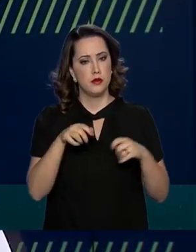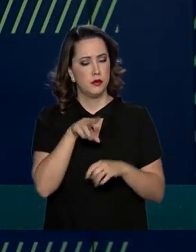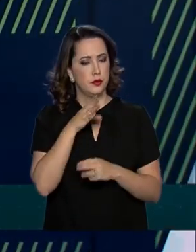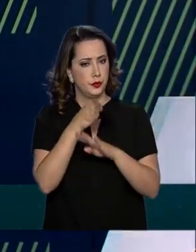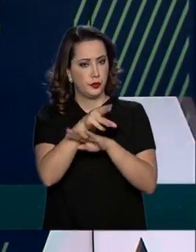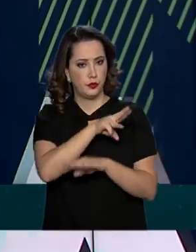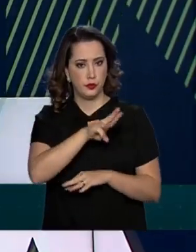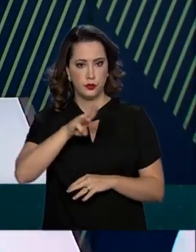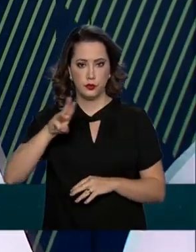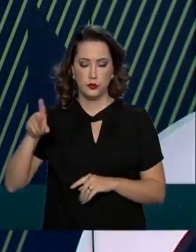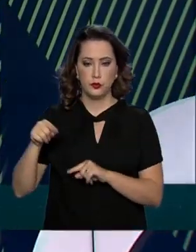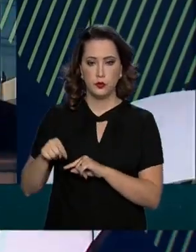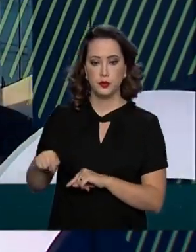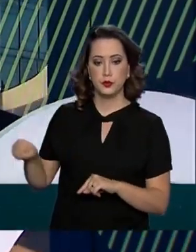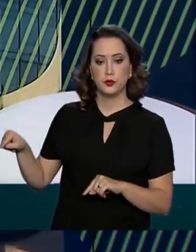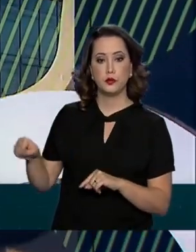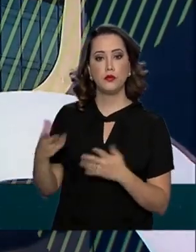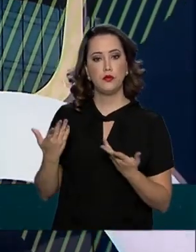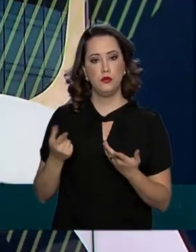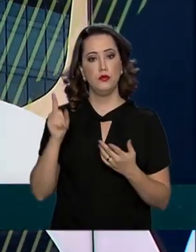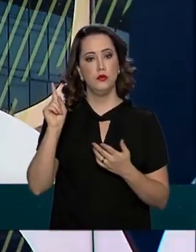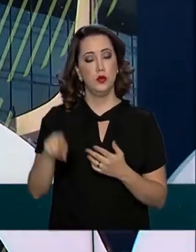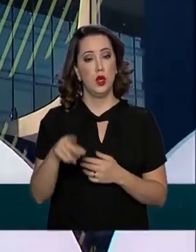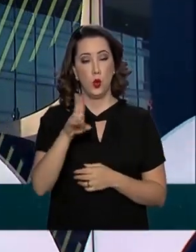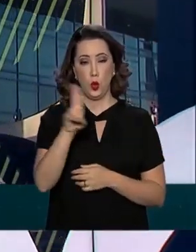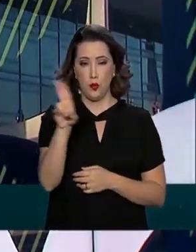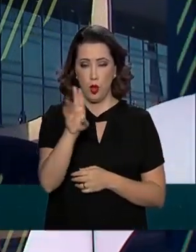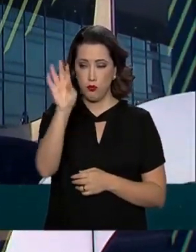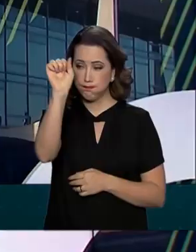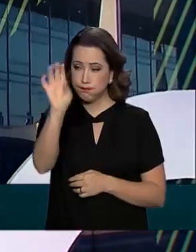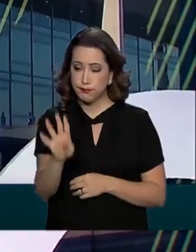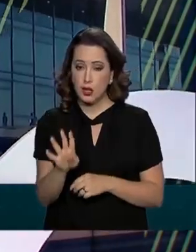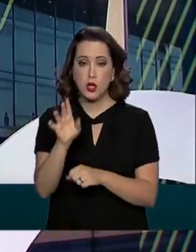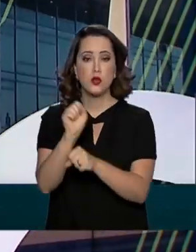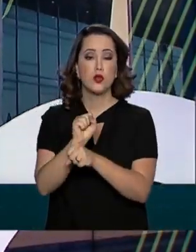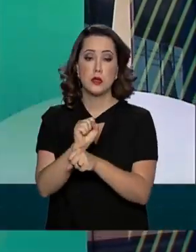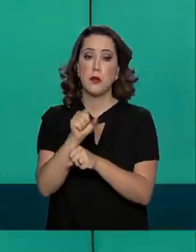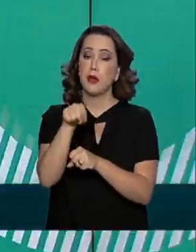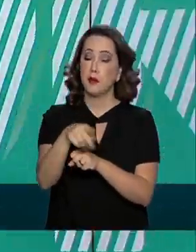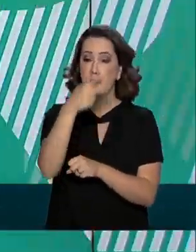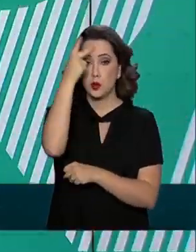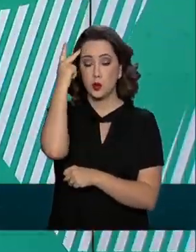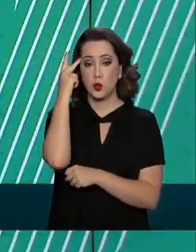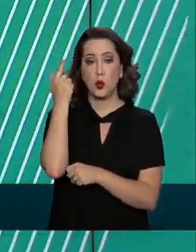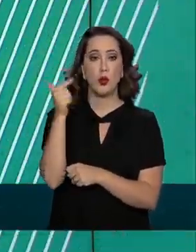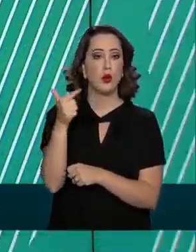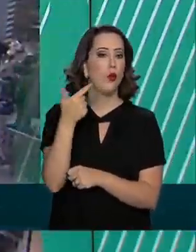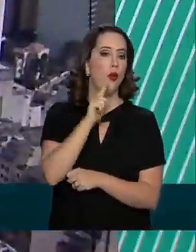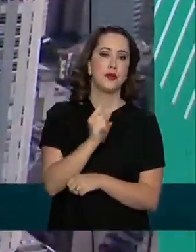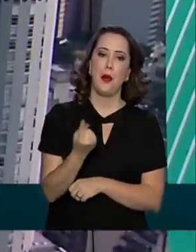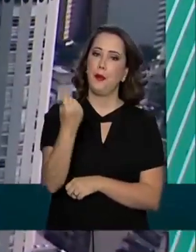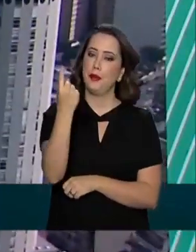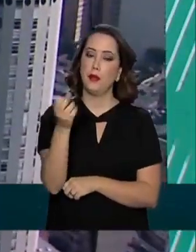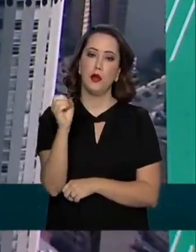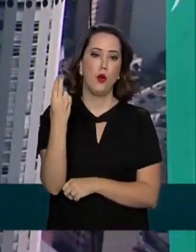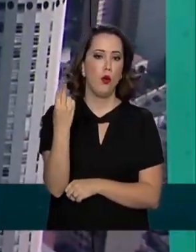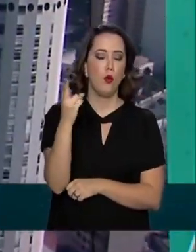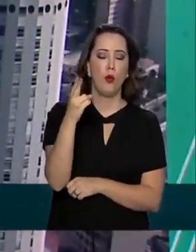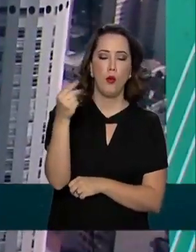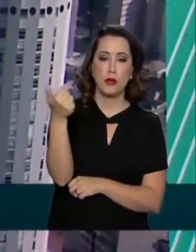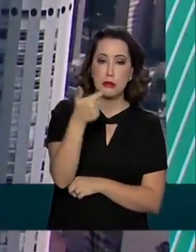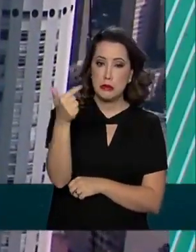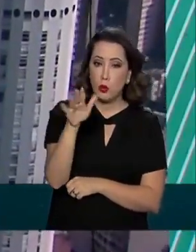acessar o site do ProUni. A lista de espera é para quem não foi pré-selecionado nem na primeira, nem nas segundas